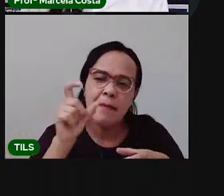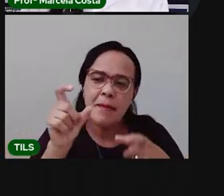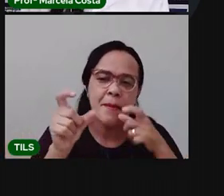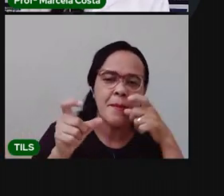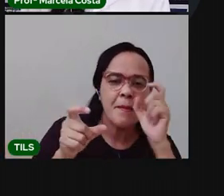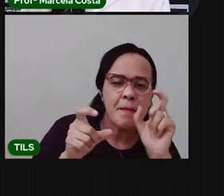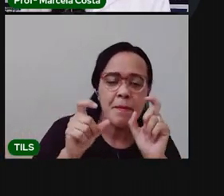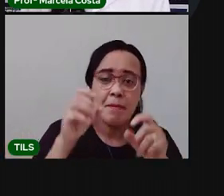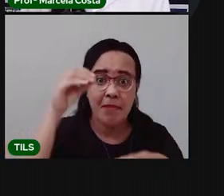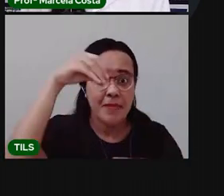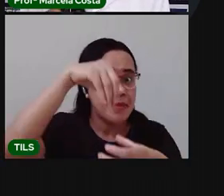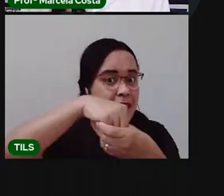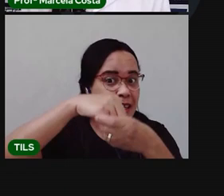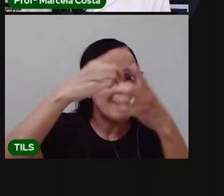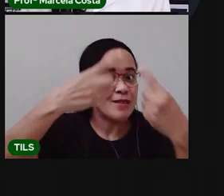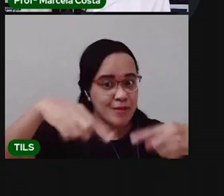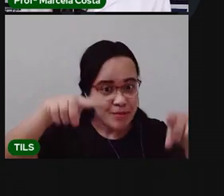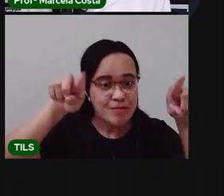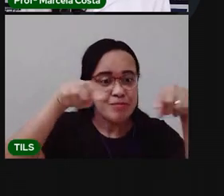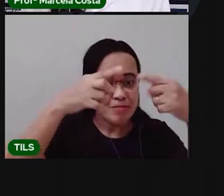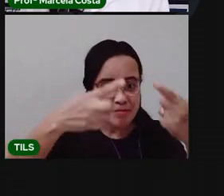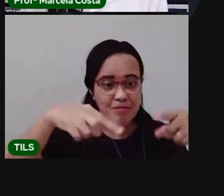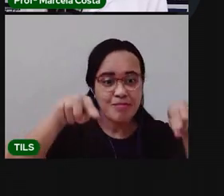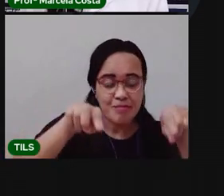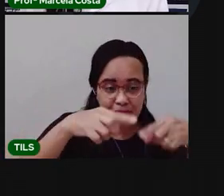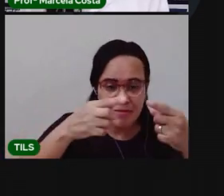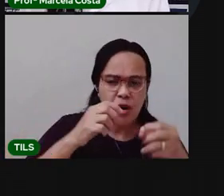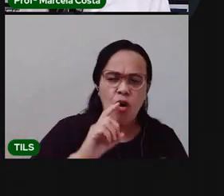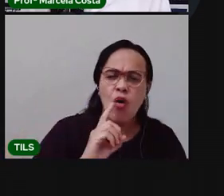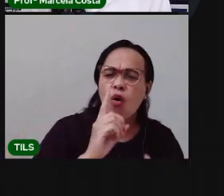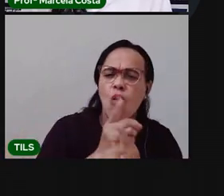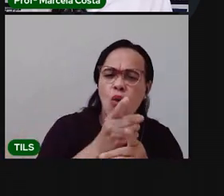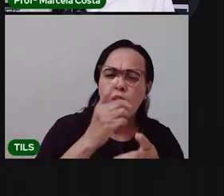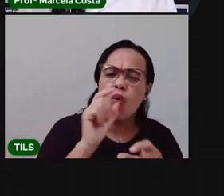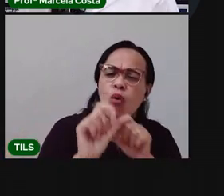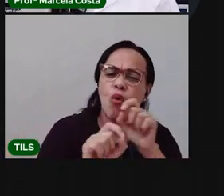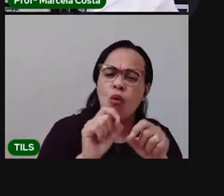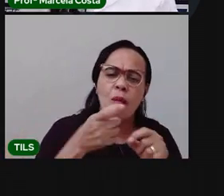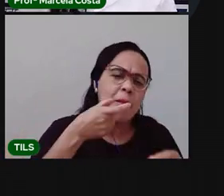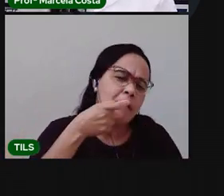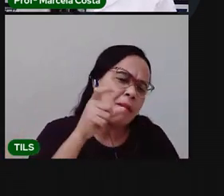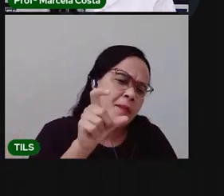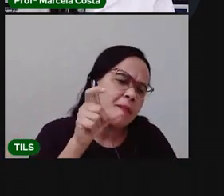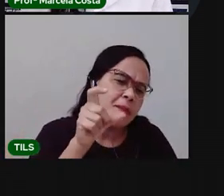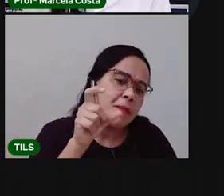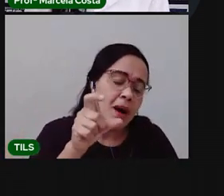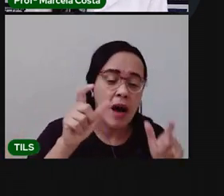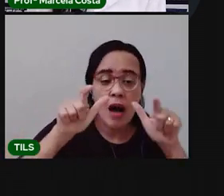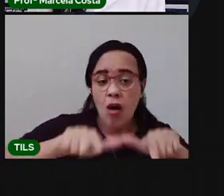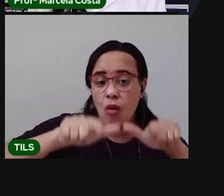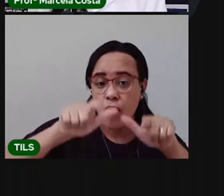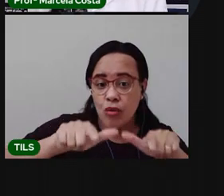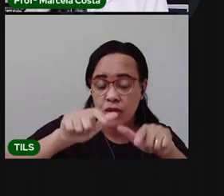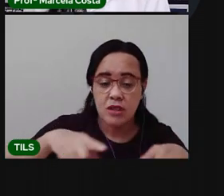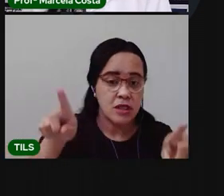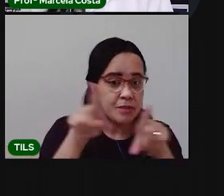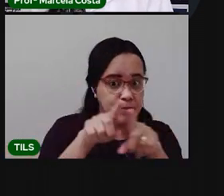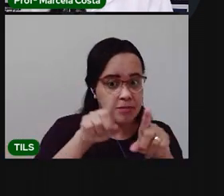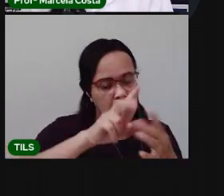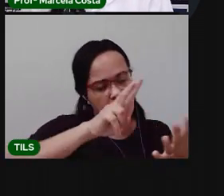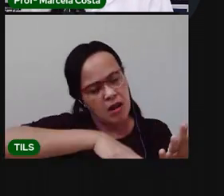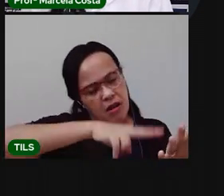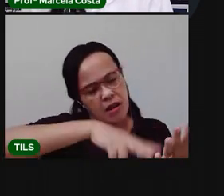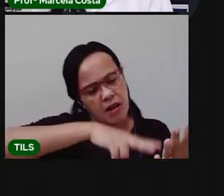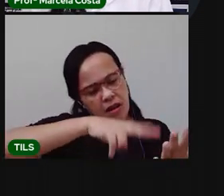músicas, localizar onde é que está aquela palavra. Vamos aprender também a ler e a escrever algumas